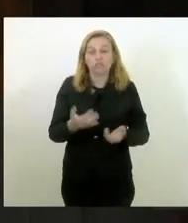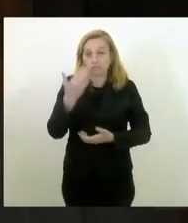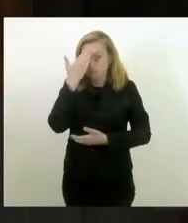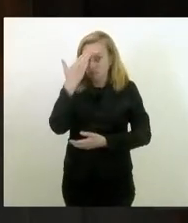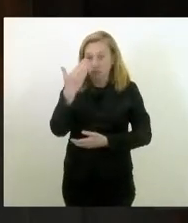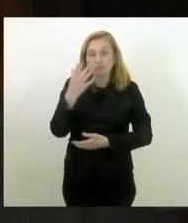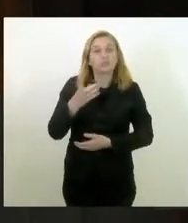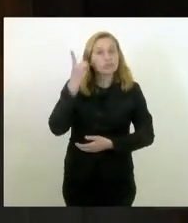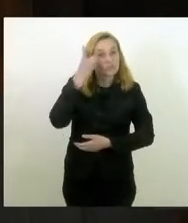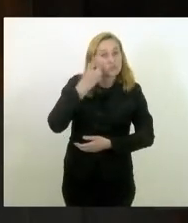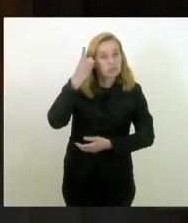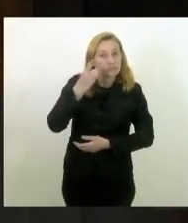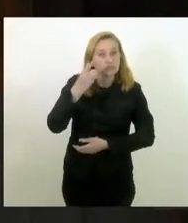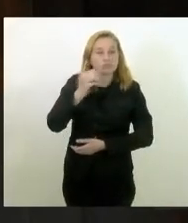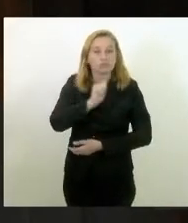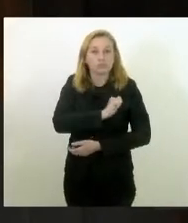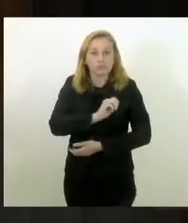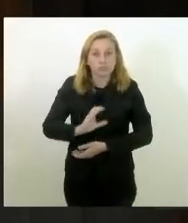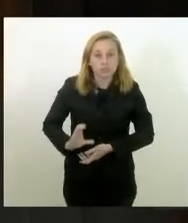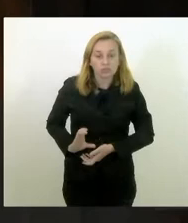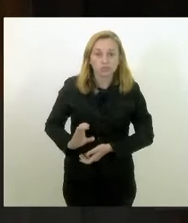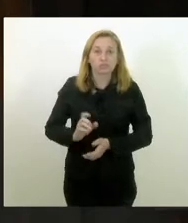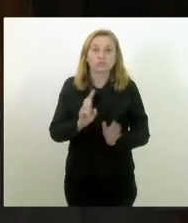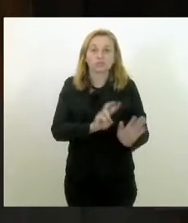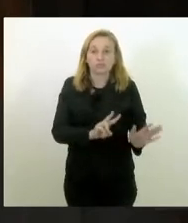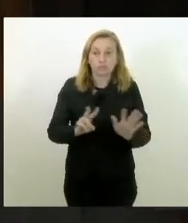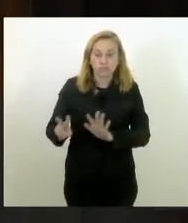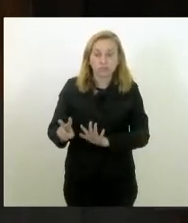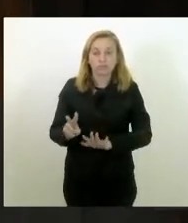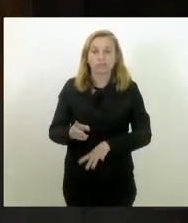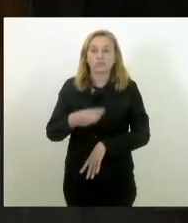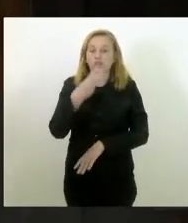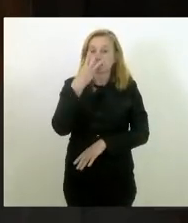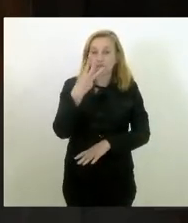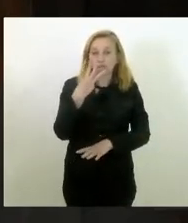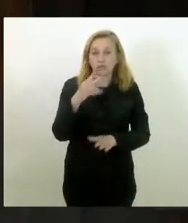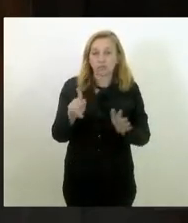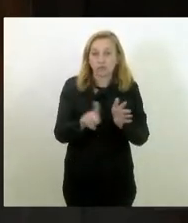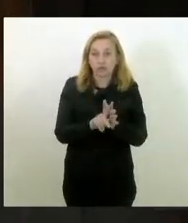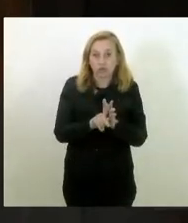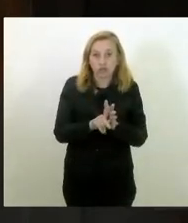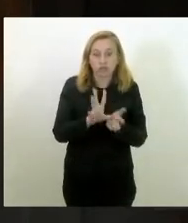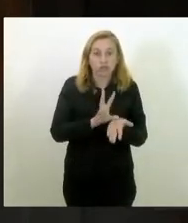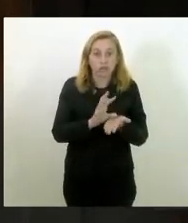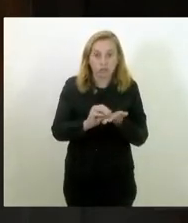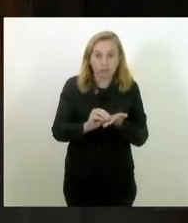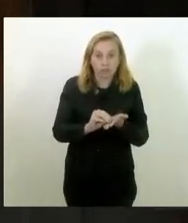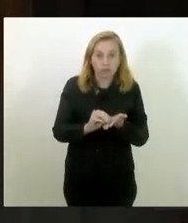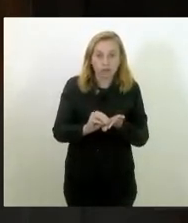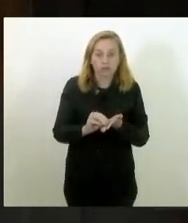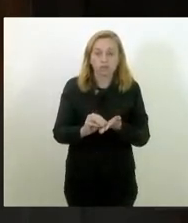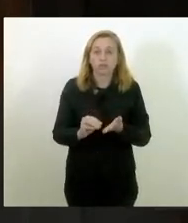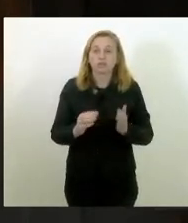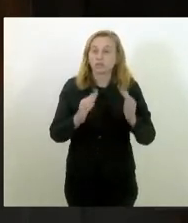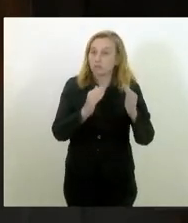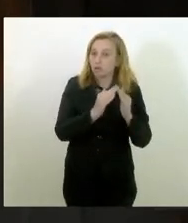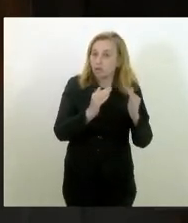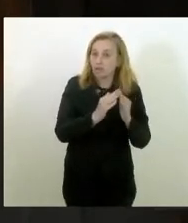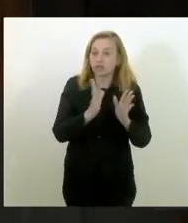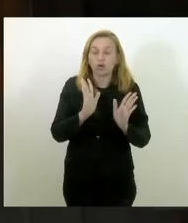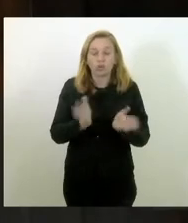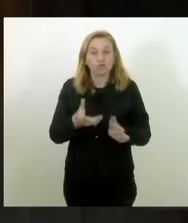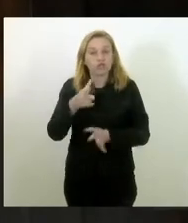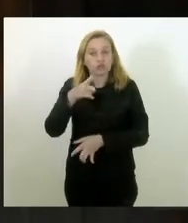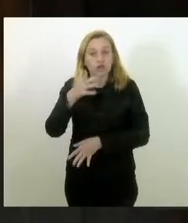deputado André Siciliano, nessa semana tem três projetos relacionados à pauta da habitação, hoje, amanhã e